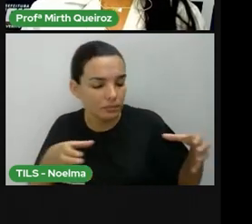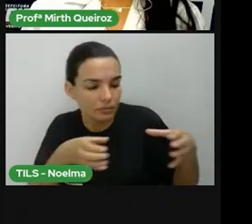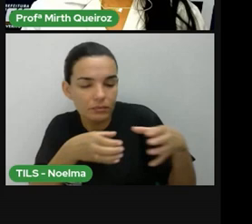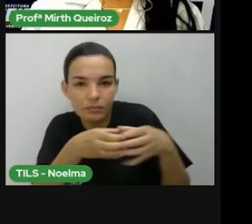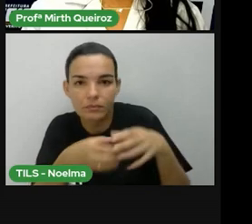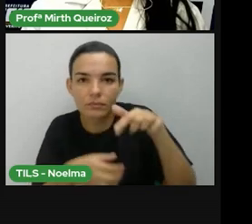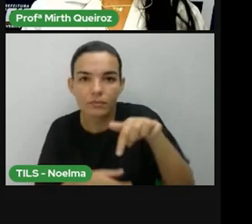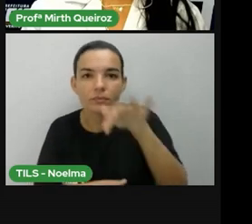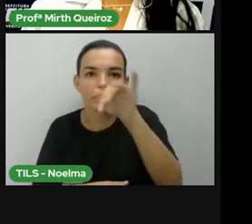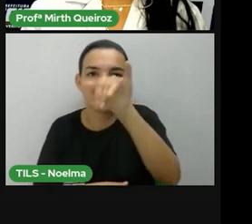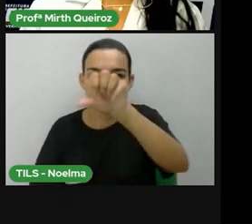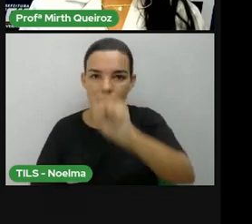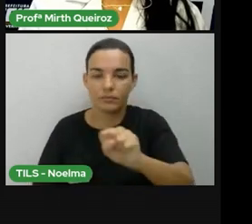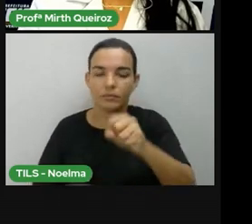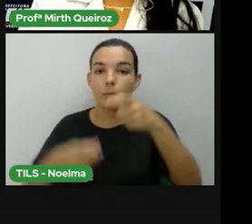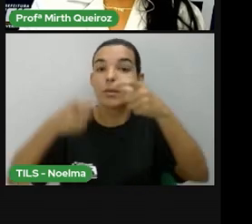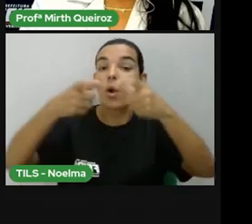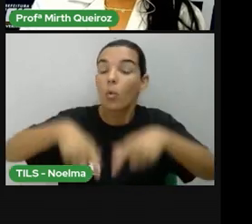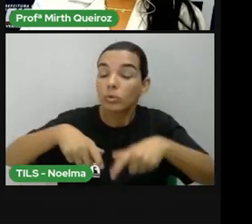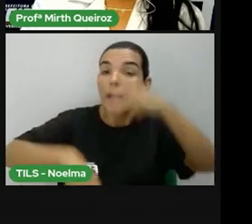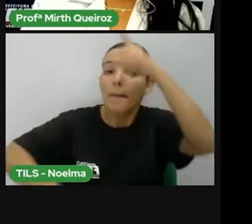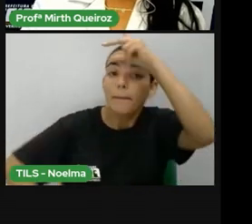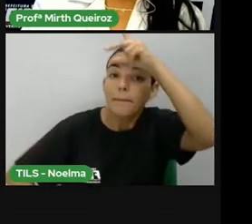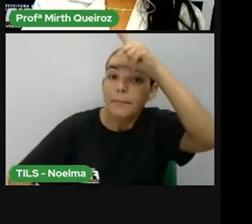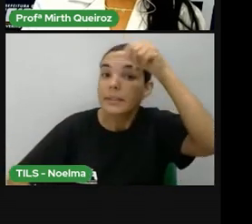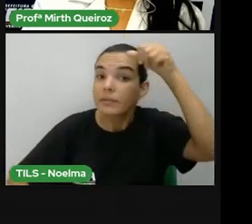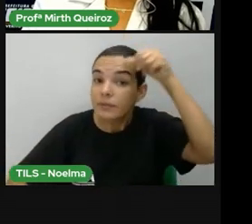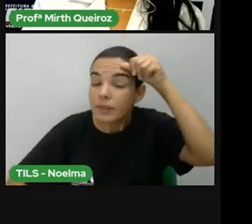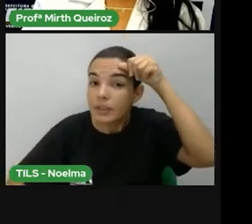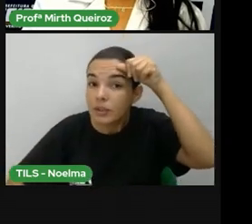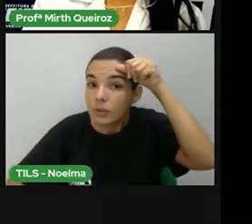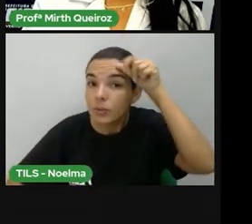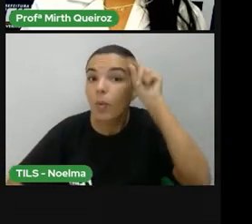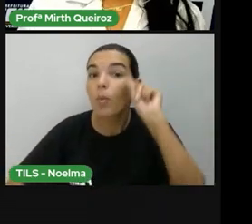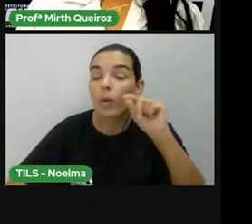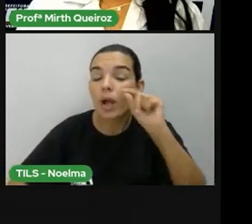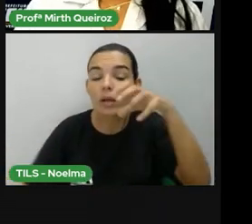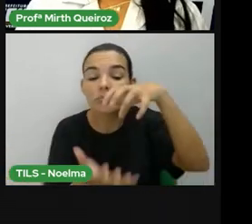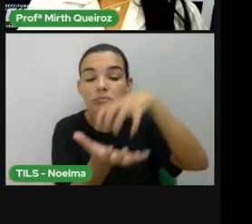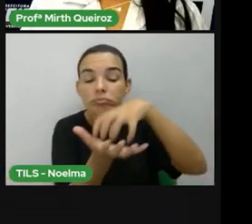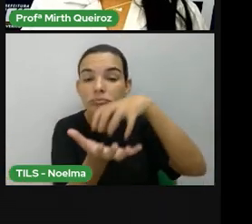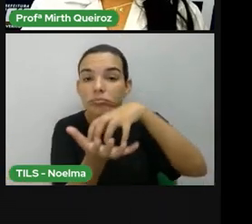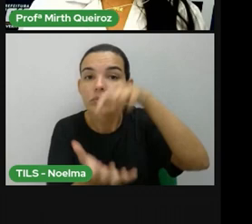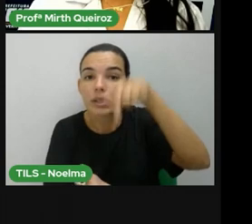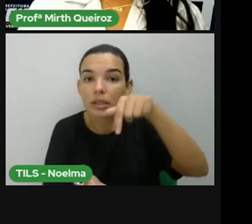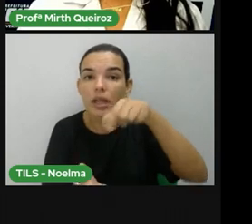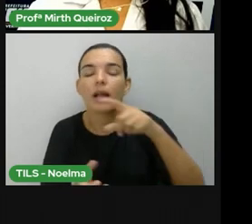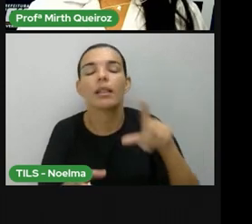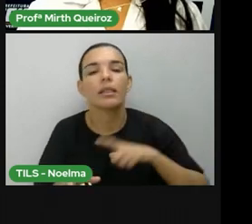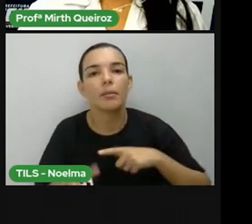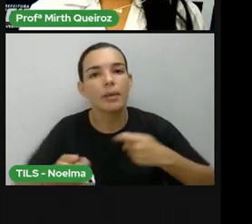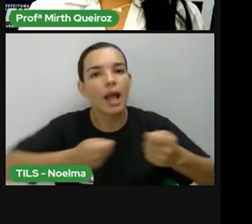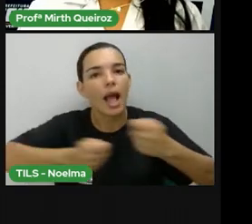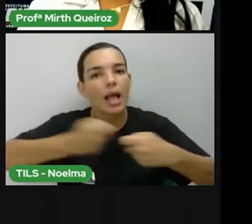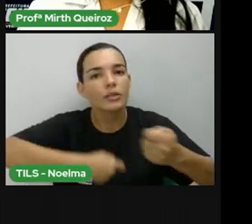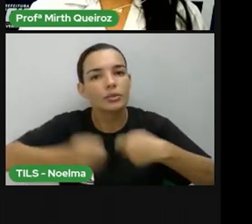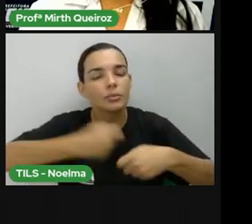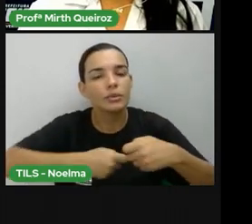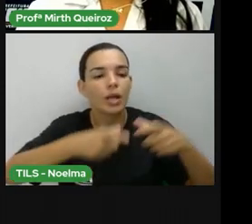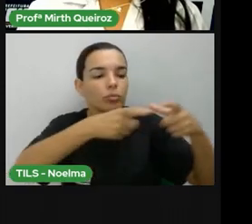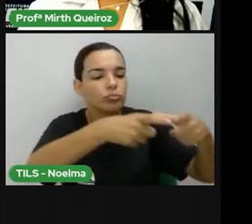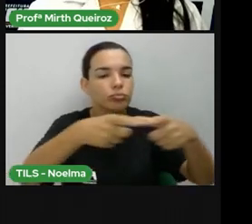aí de Feira de Santana, onde o prefeito do distrito-sede também vai administrar essas